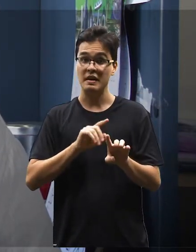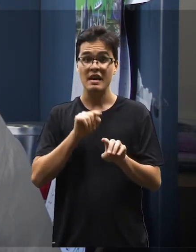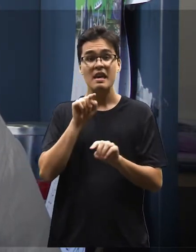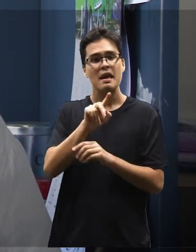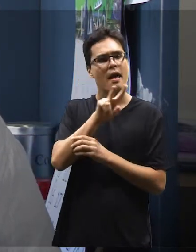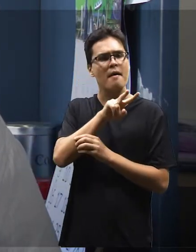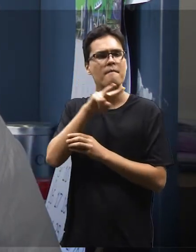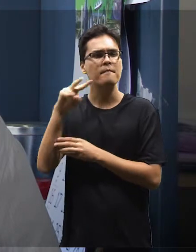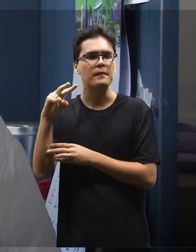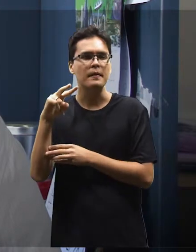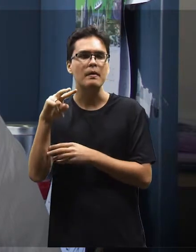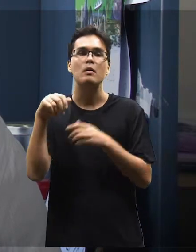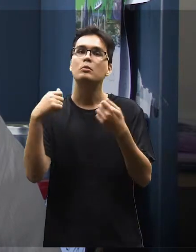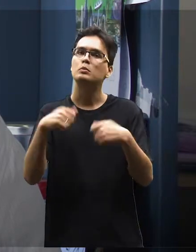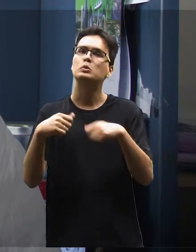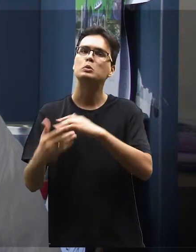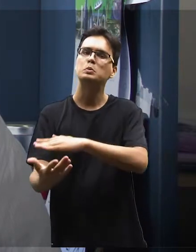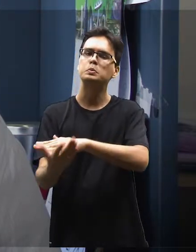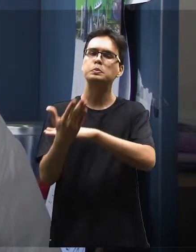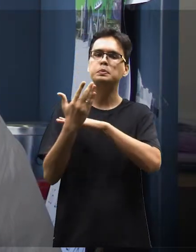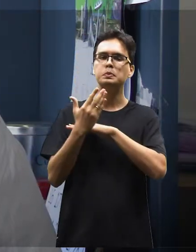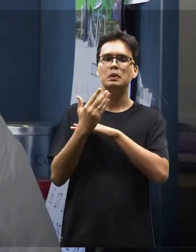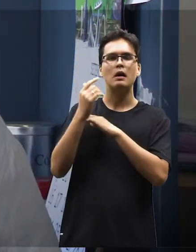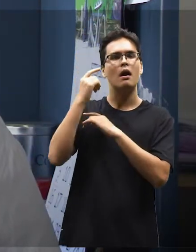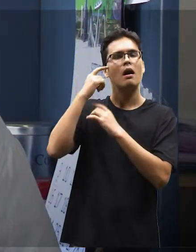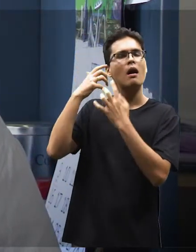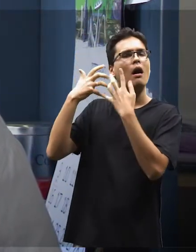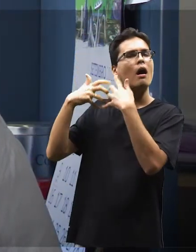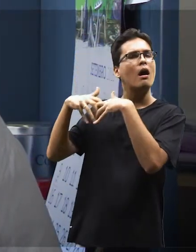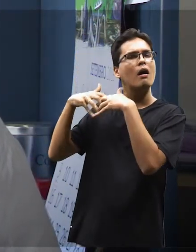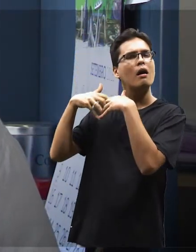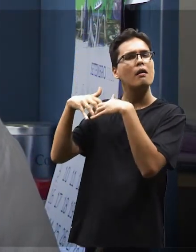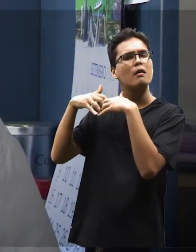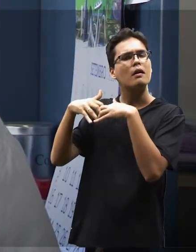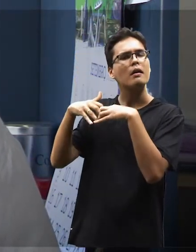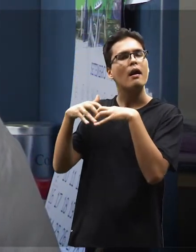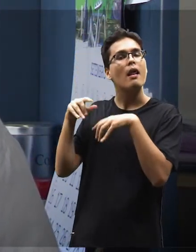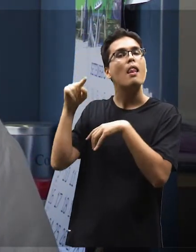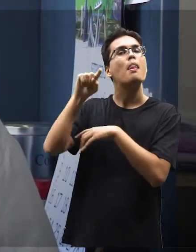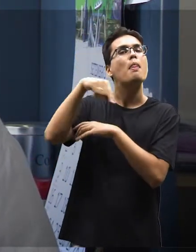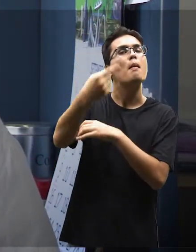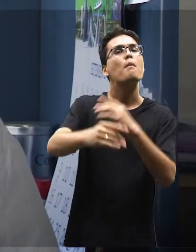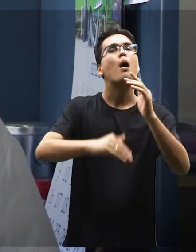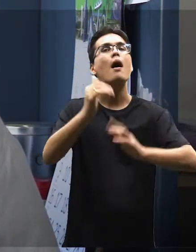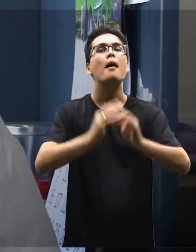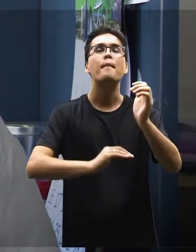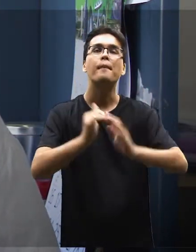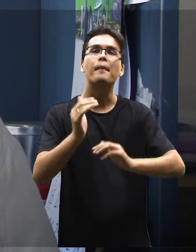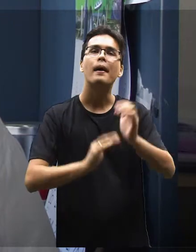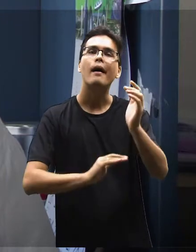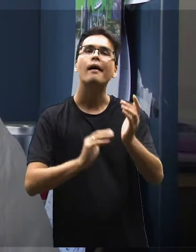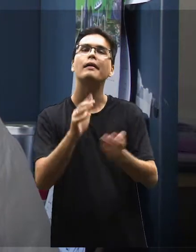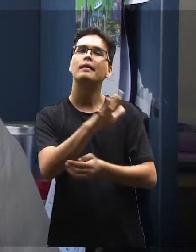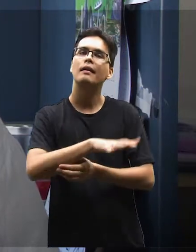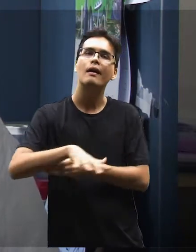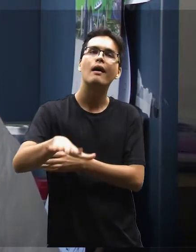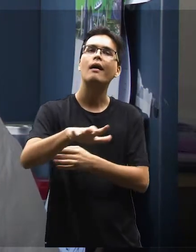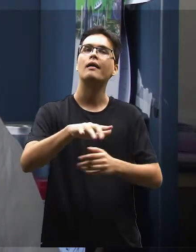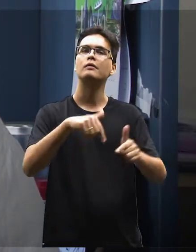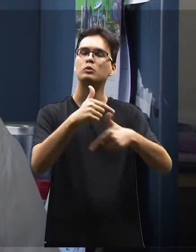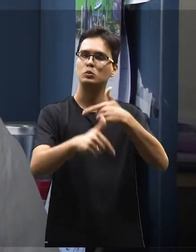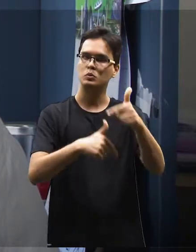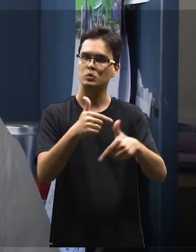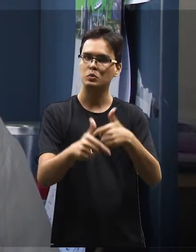sirva de referência reflexiva sobre as práticas que ele vai realizar nos diferentes